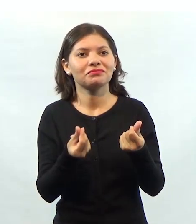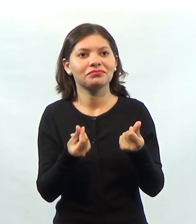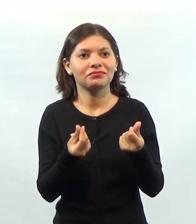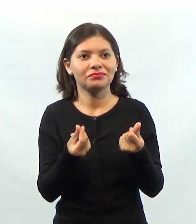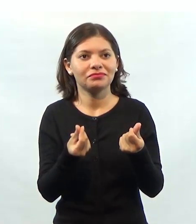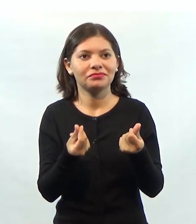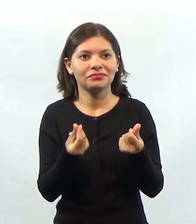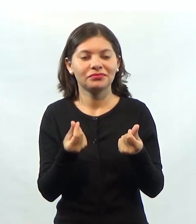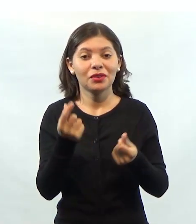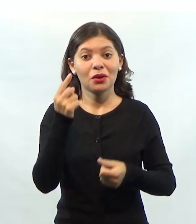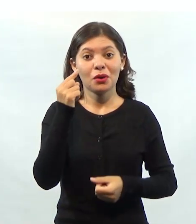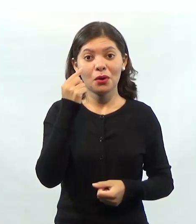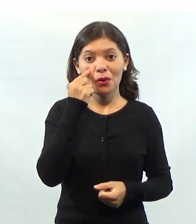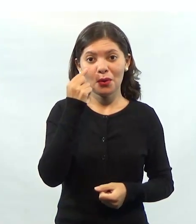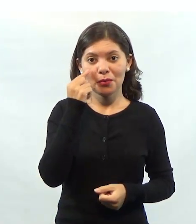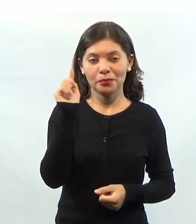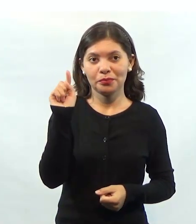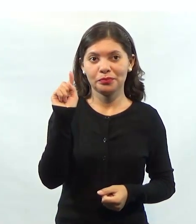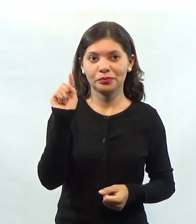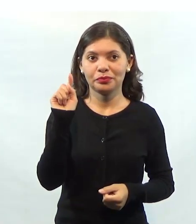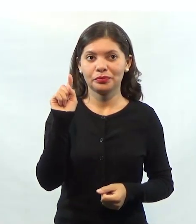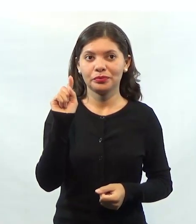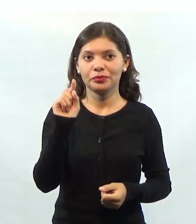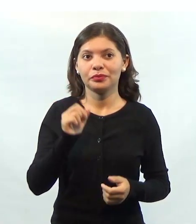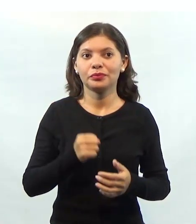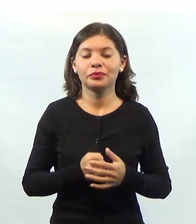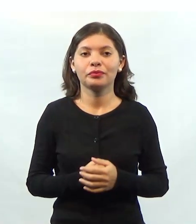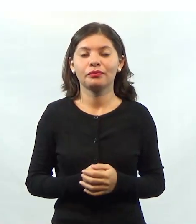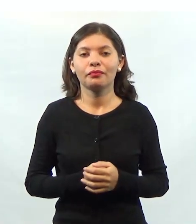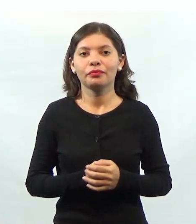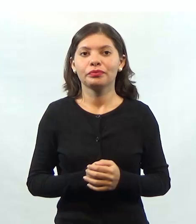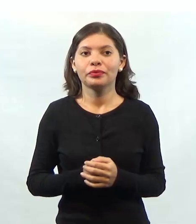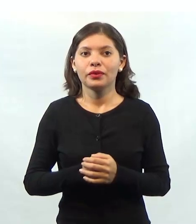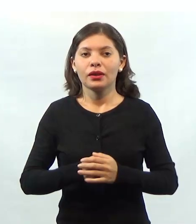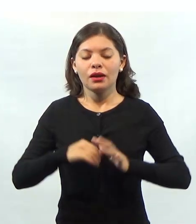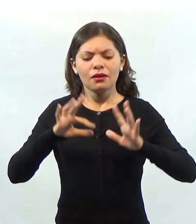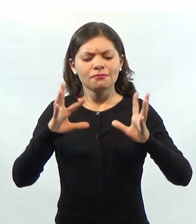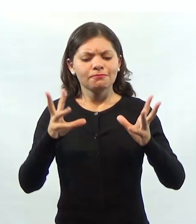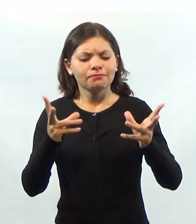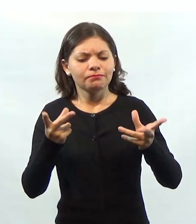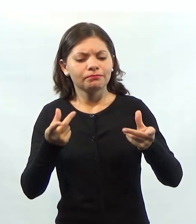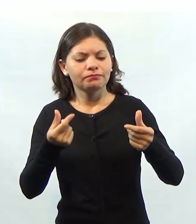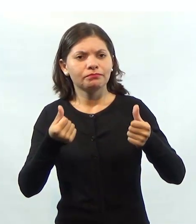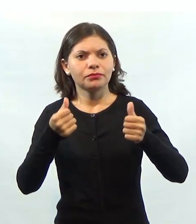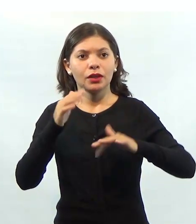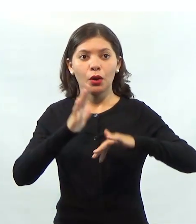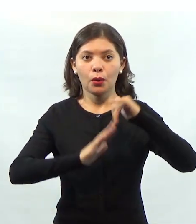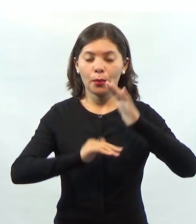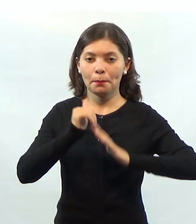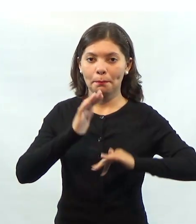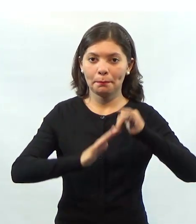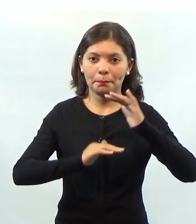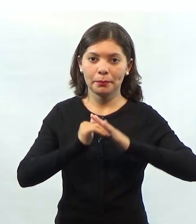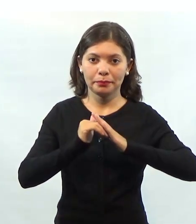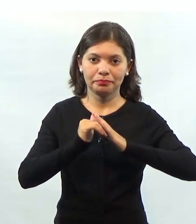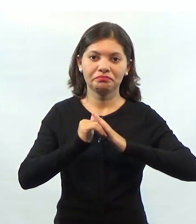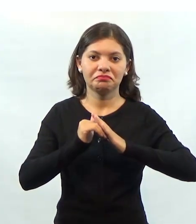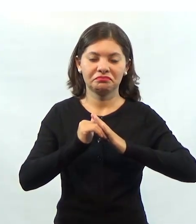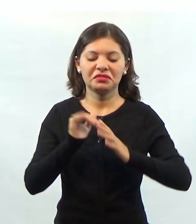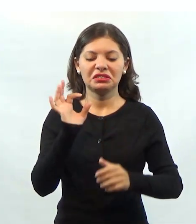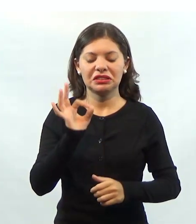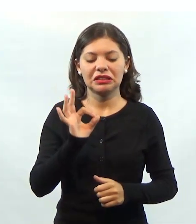Eficiente é quando a empresa executa tarefa com qualidade, competência e excelência.